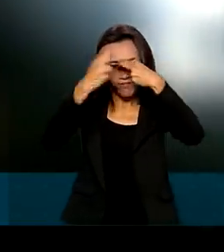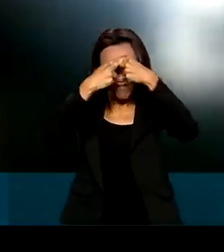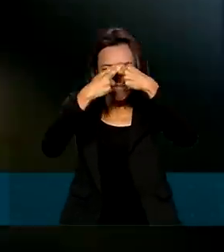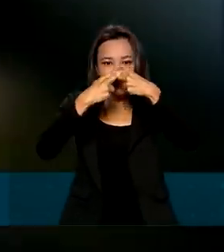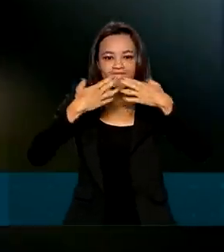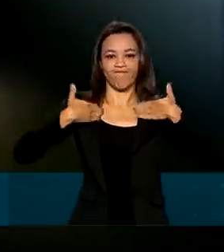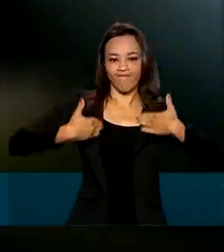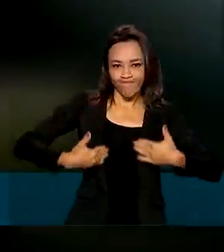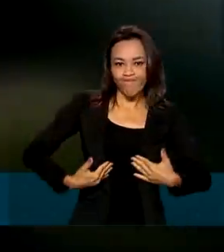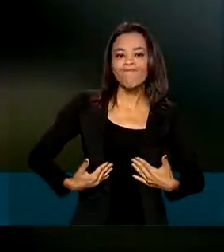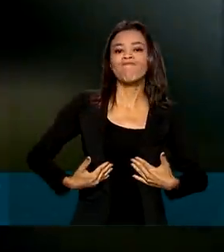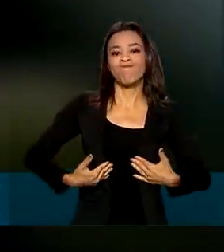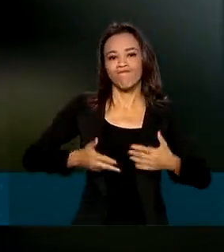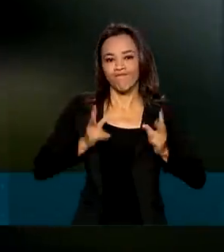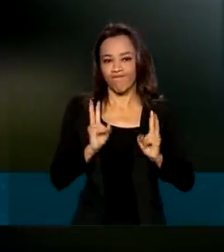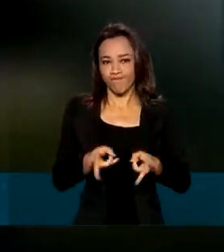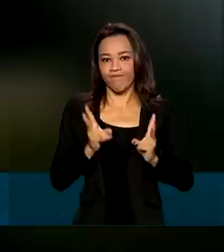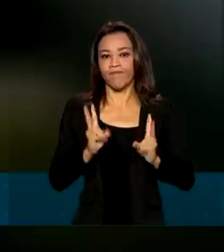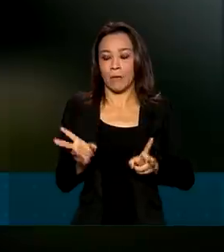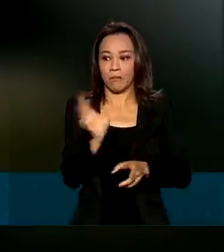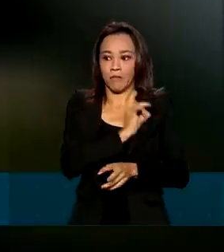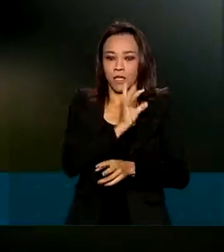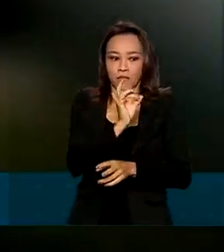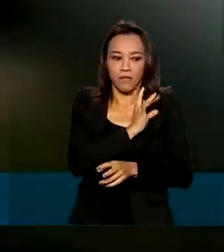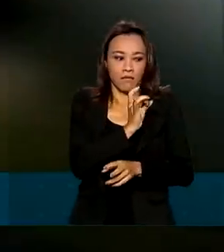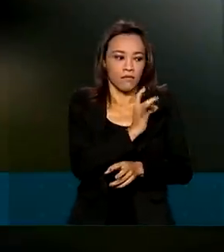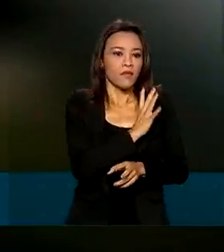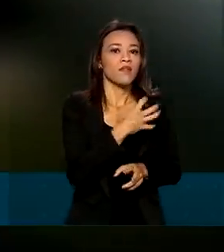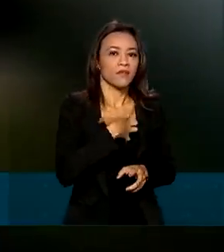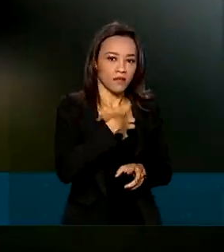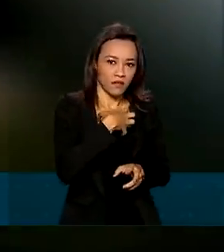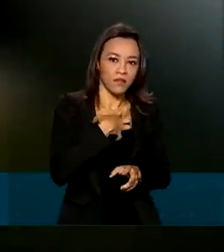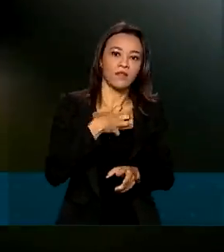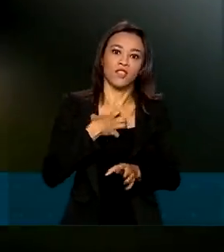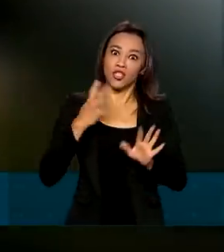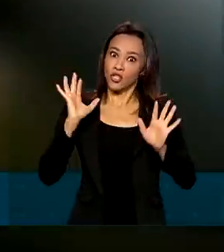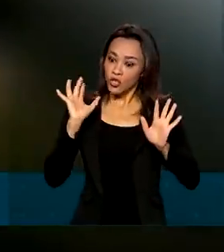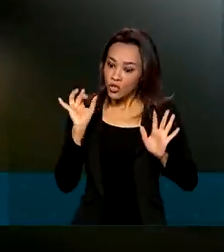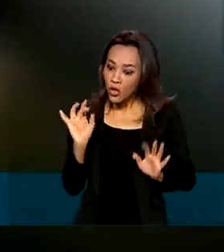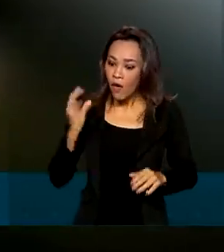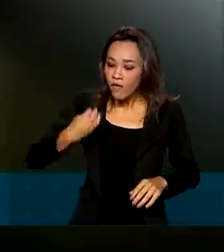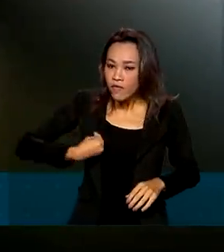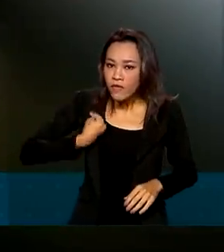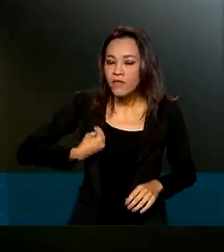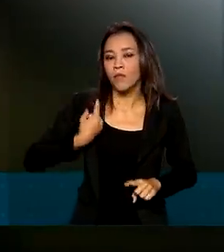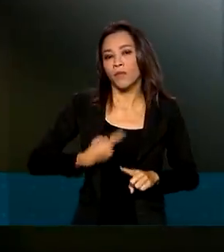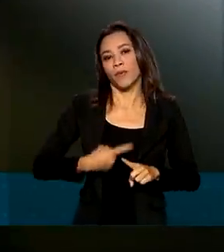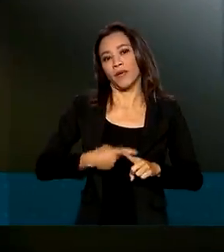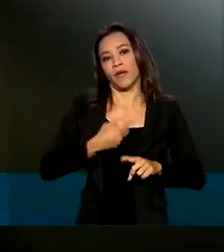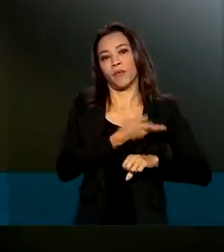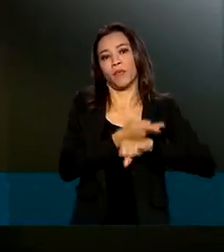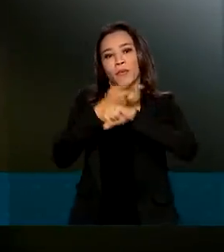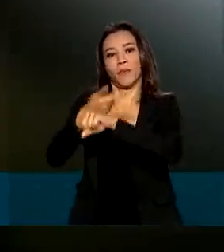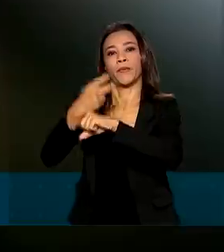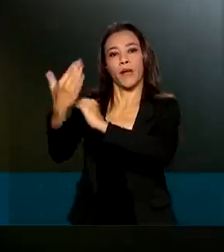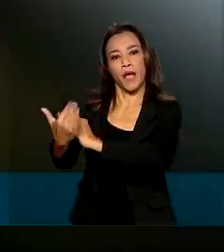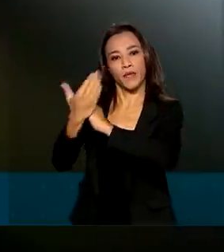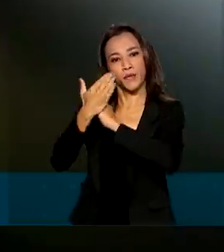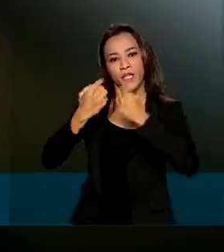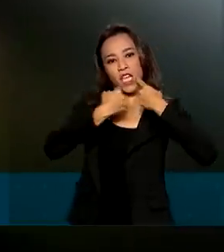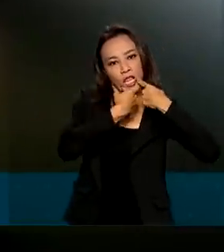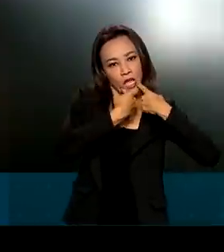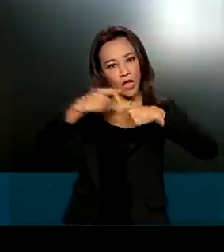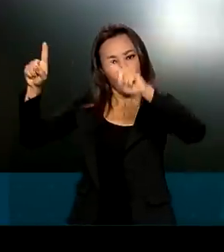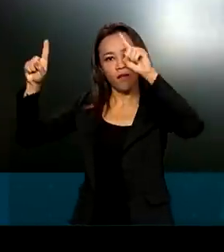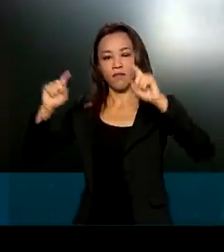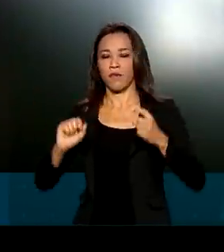permanecem. O medo é constante, mas ela sabe que só está viva porque buscou ajuda e denunciou as